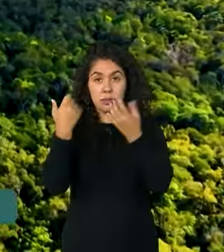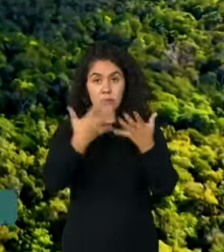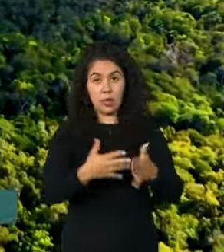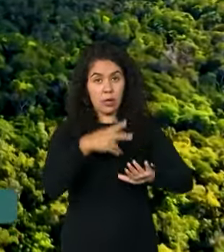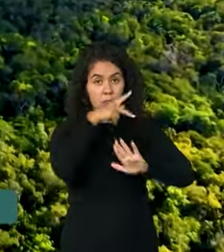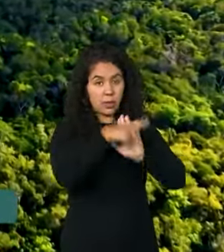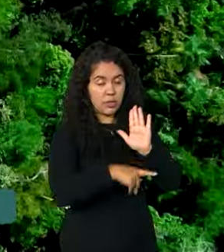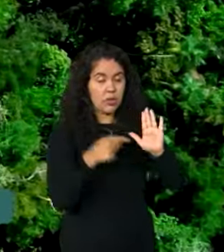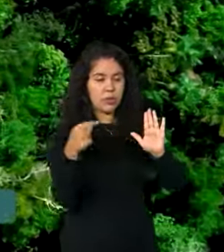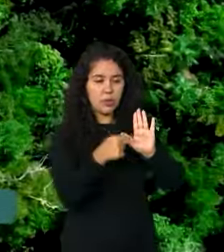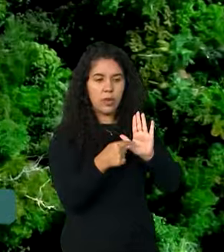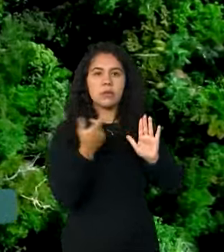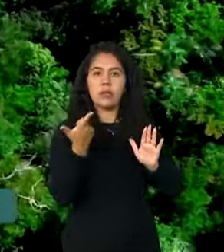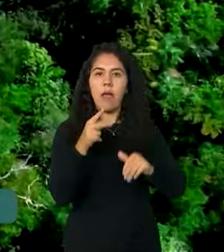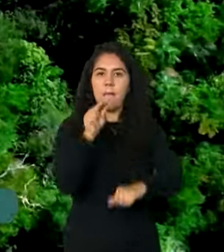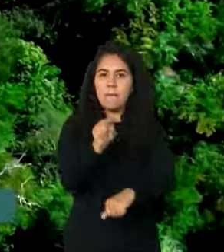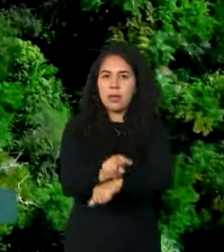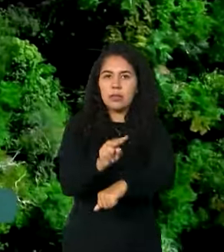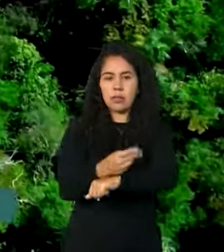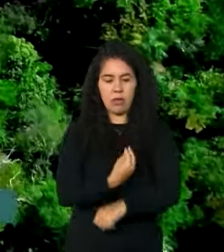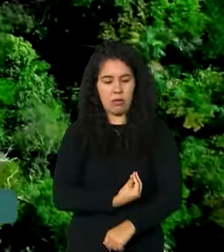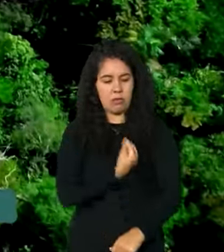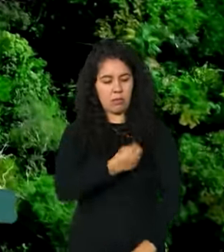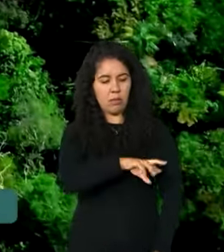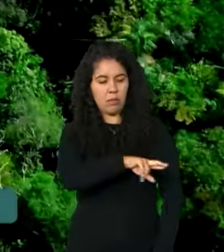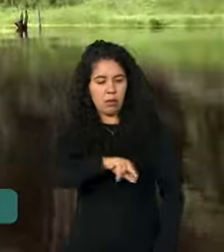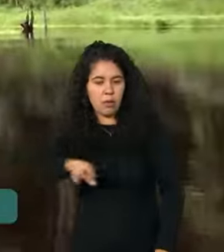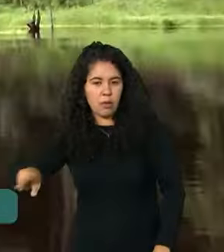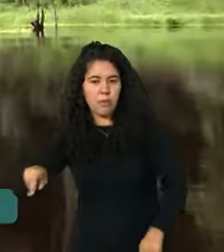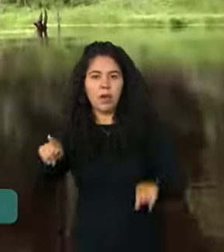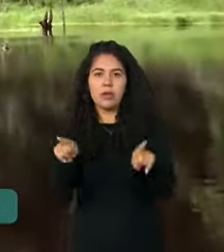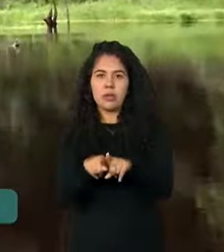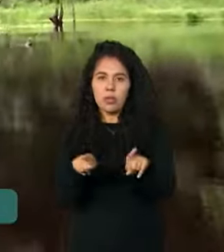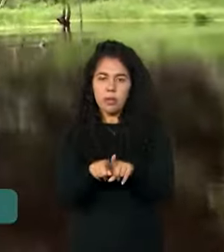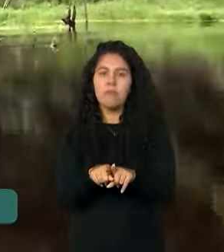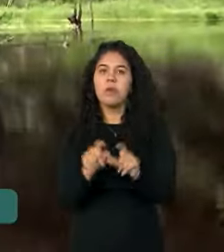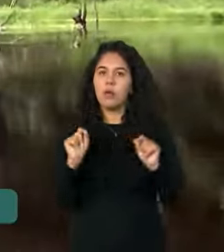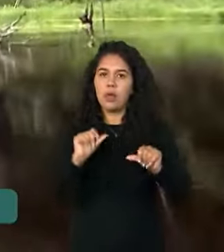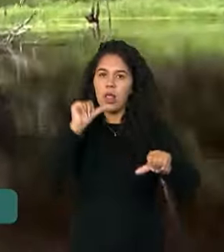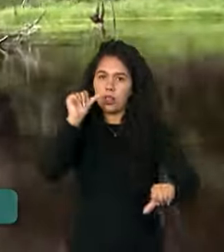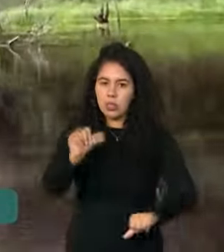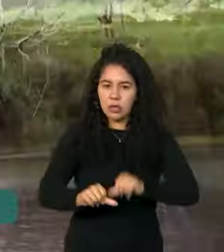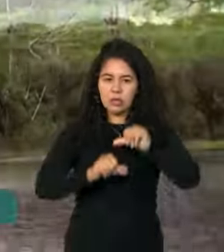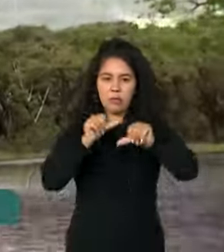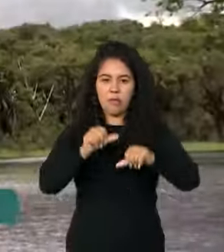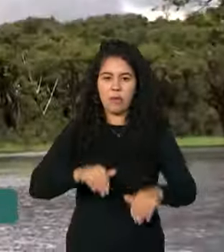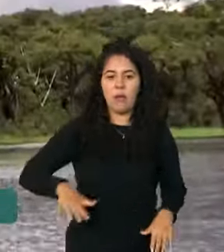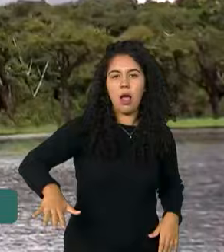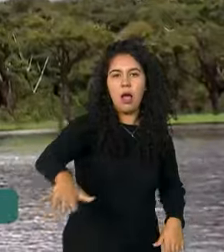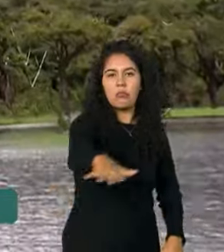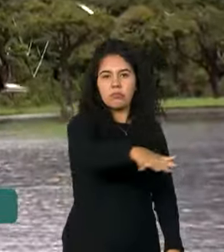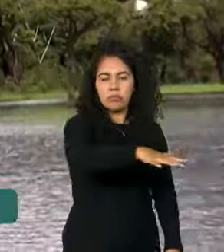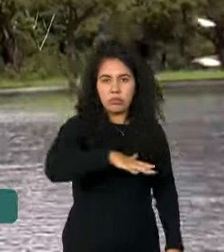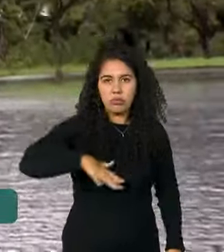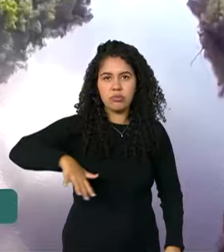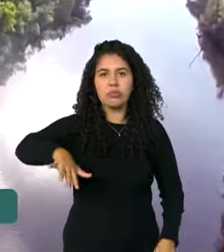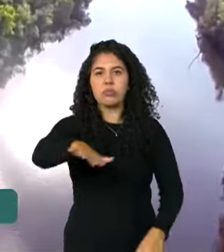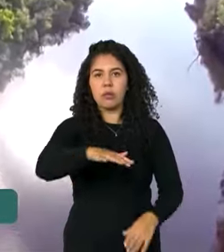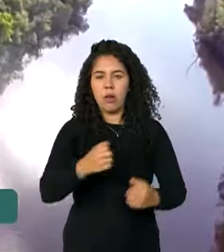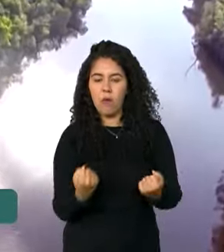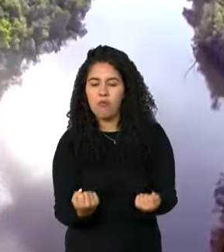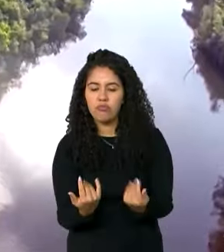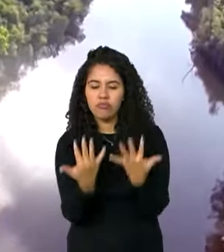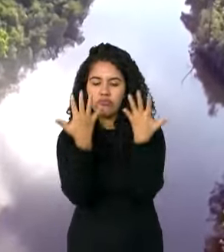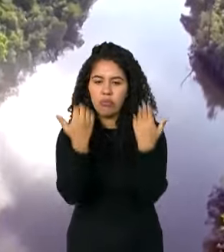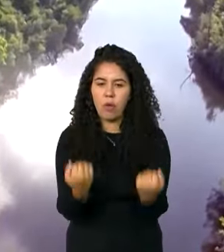preservar a biodiversidade, reerguer a Amazônia e transformar o arco do desmatamento em um arco da